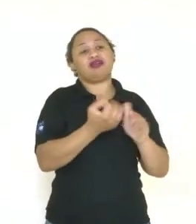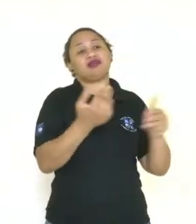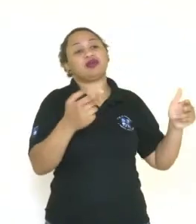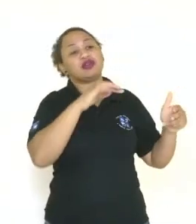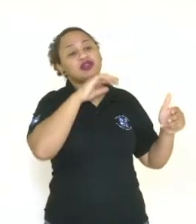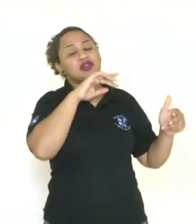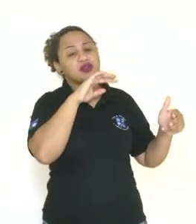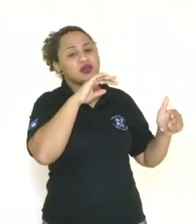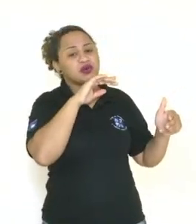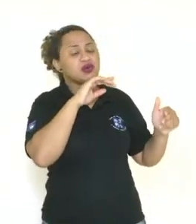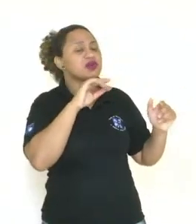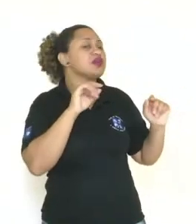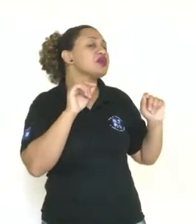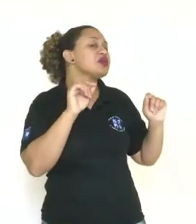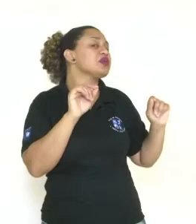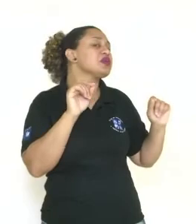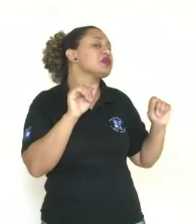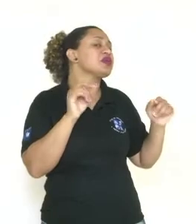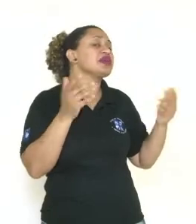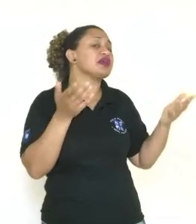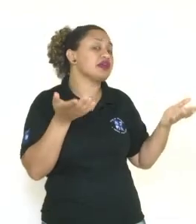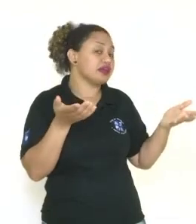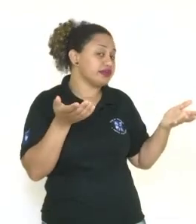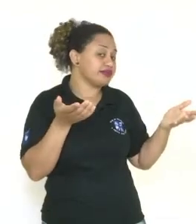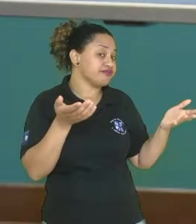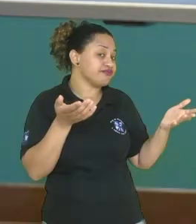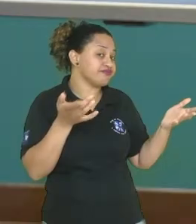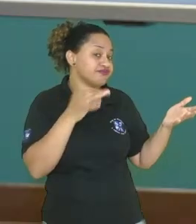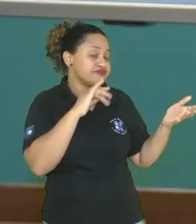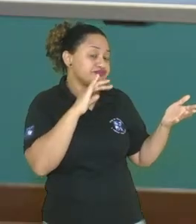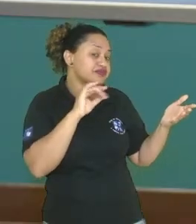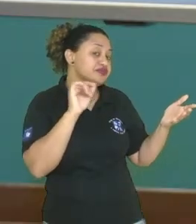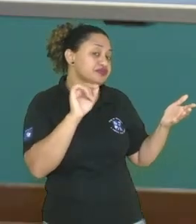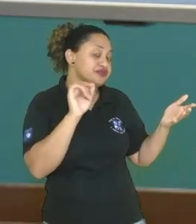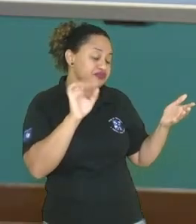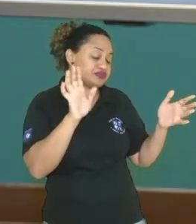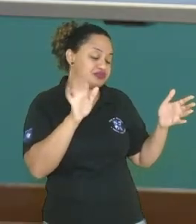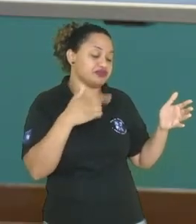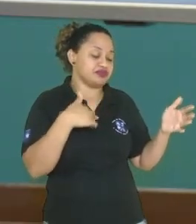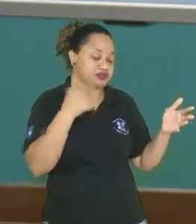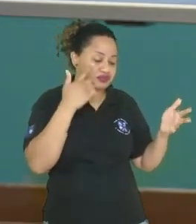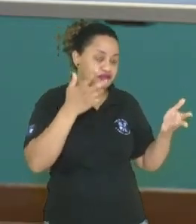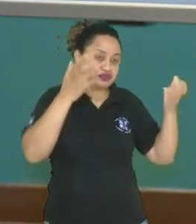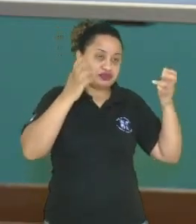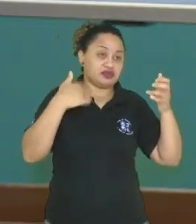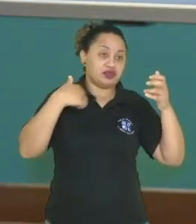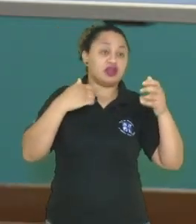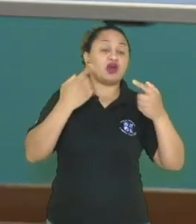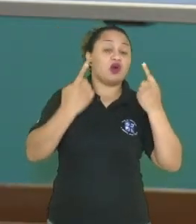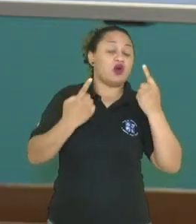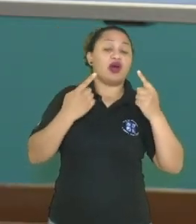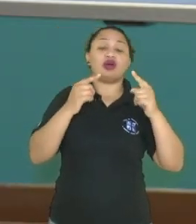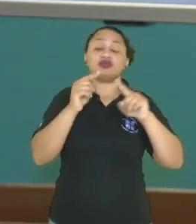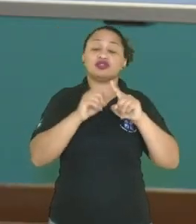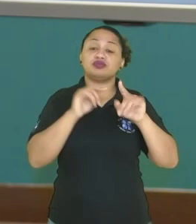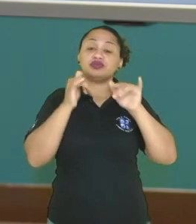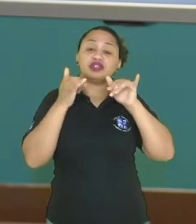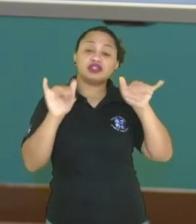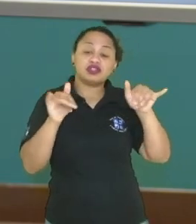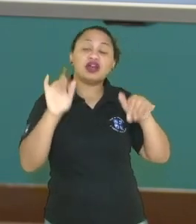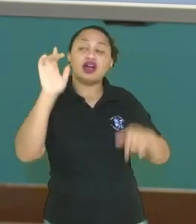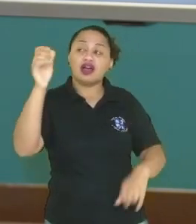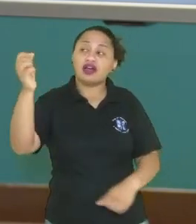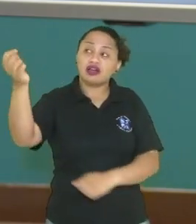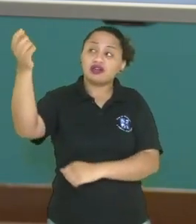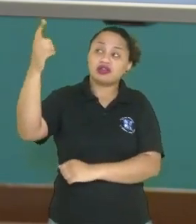alguma desvantagem? Qual seria elas? Então, veja bem, nós estamos falando de qual energia? Nós estamos